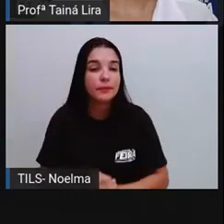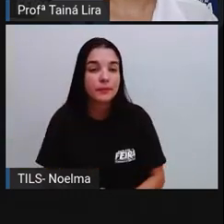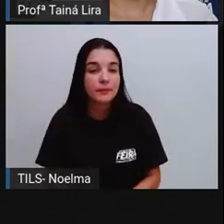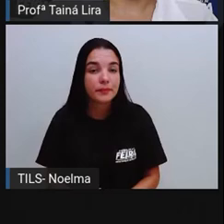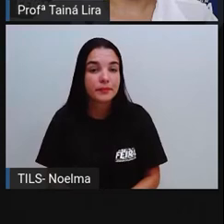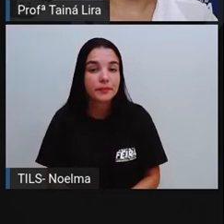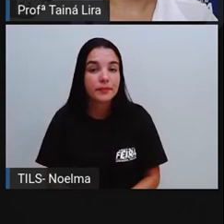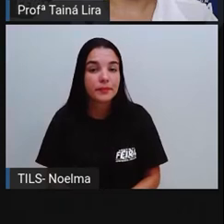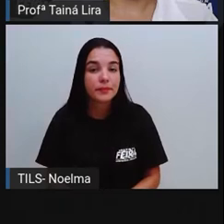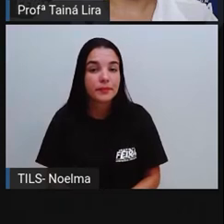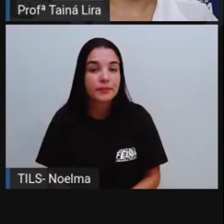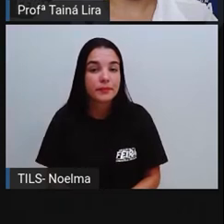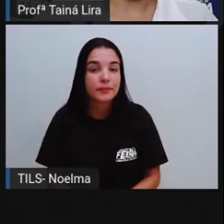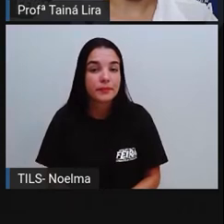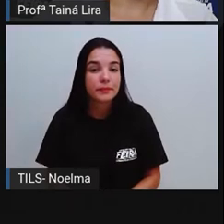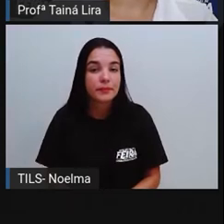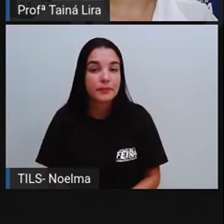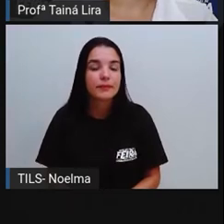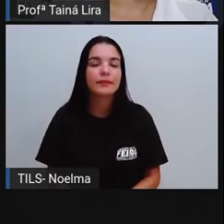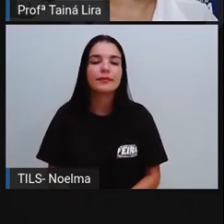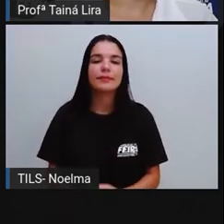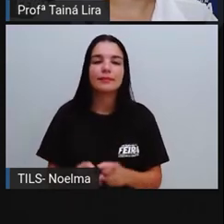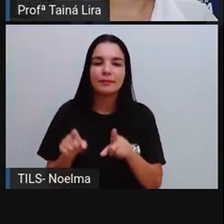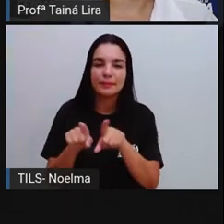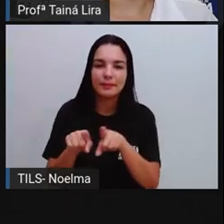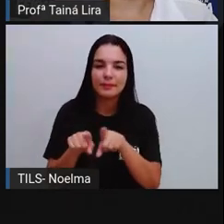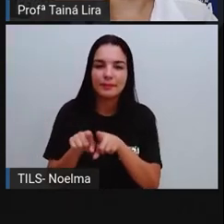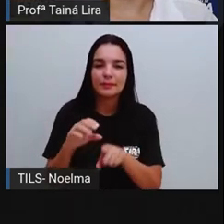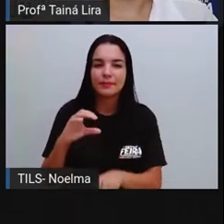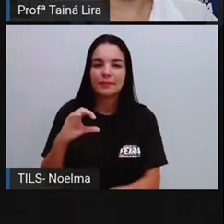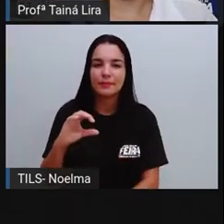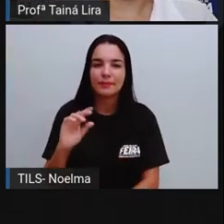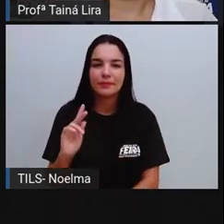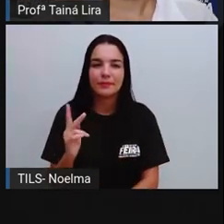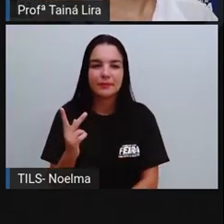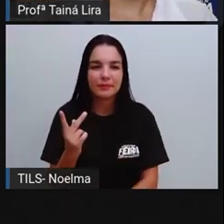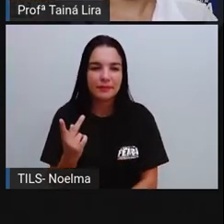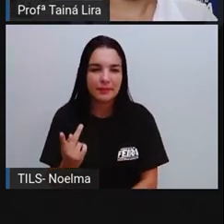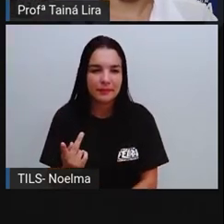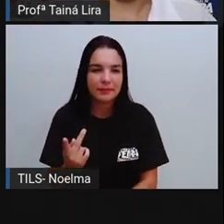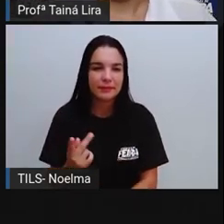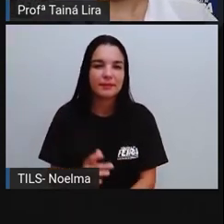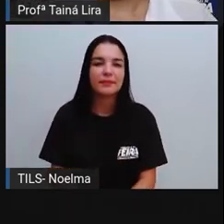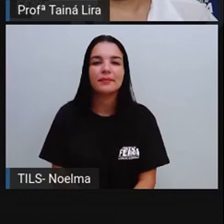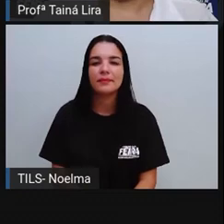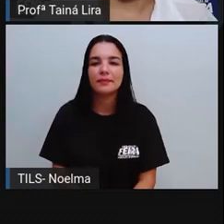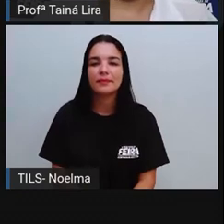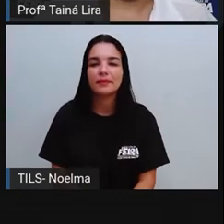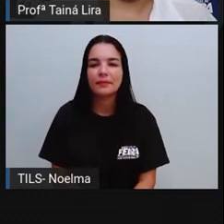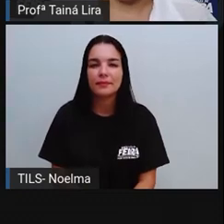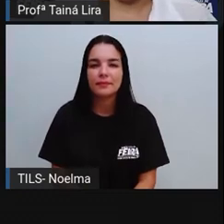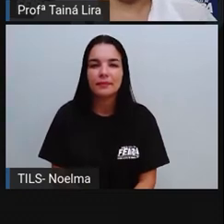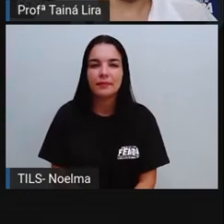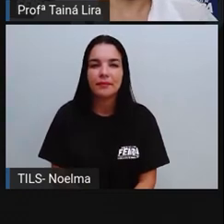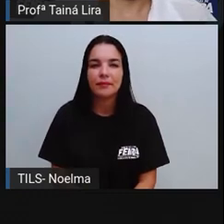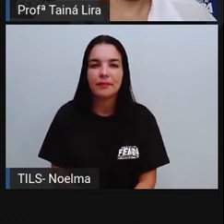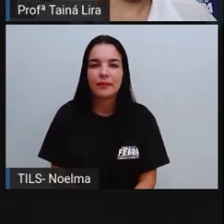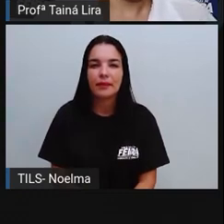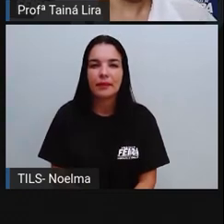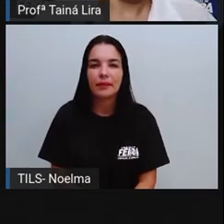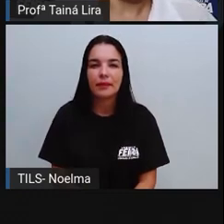Choro também, É com CH, Choro, Chorar, Chorou, Com CH,